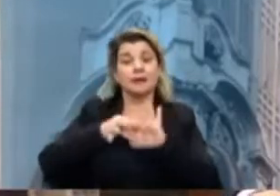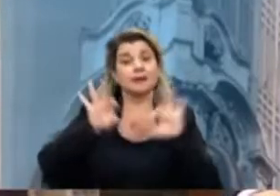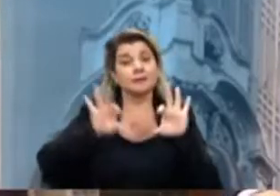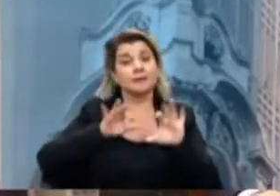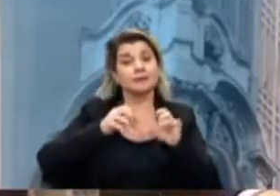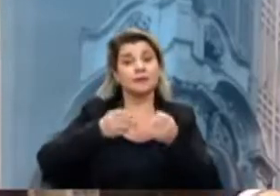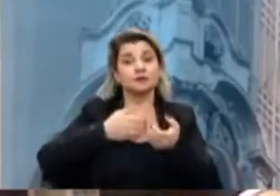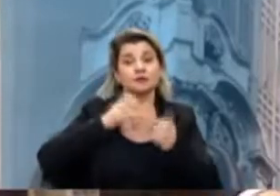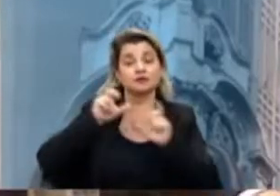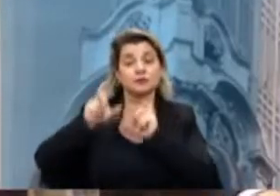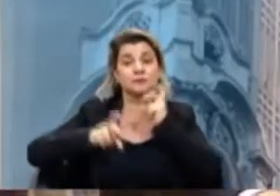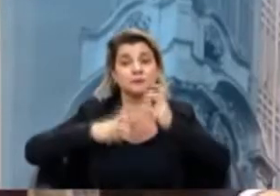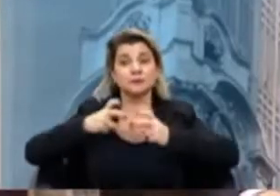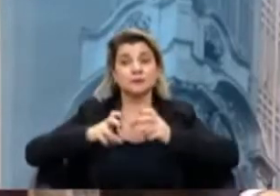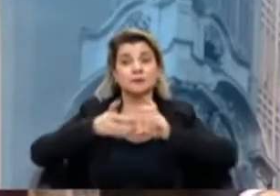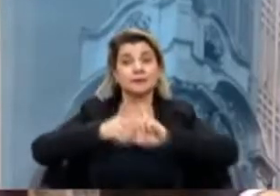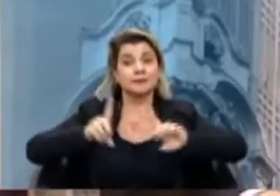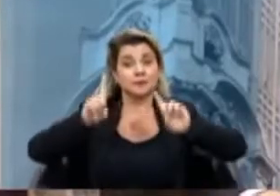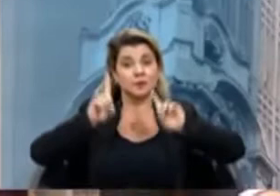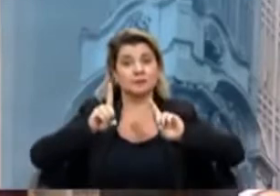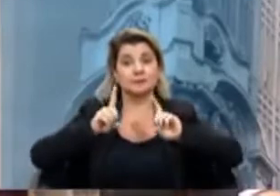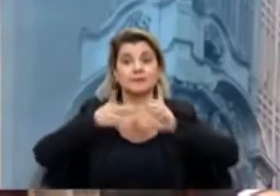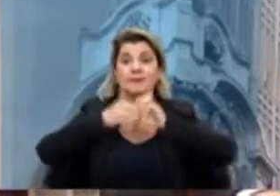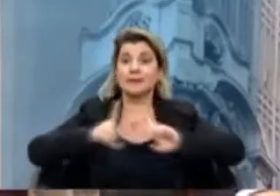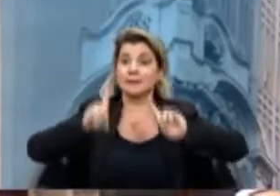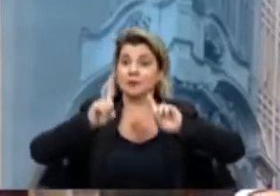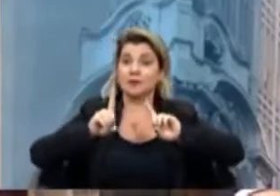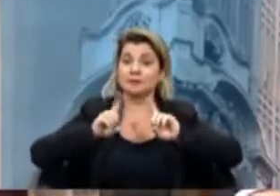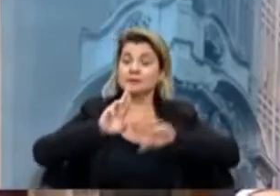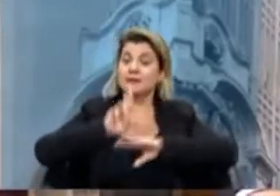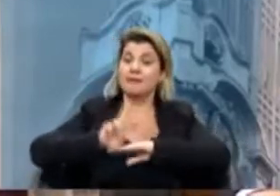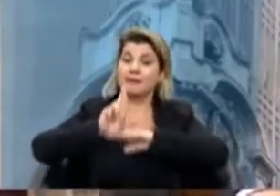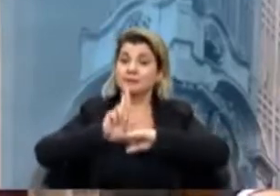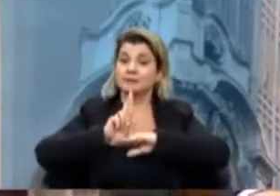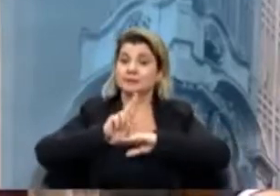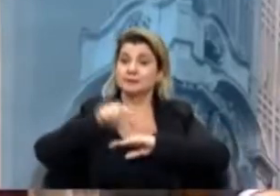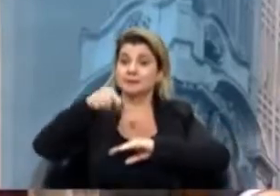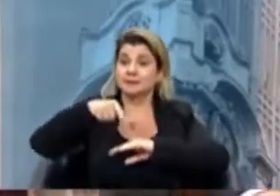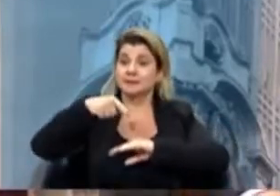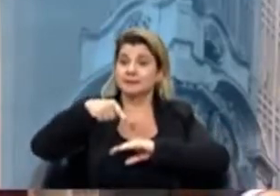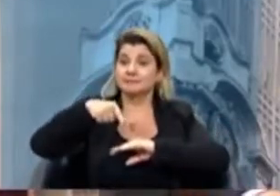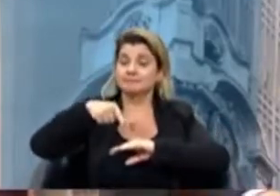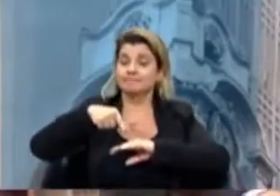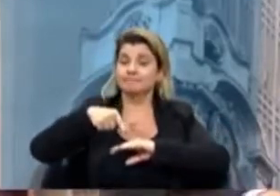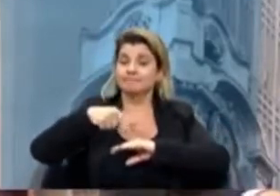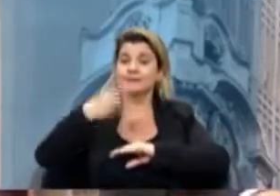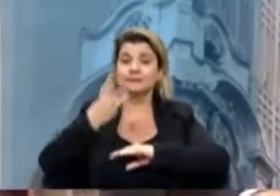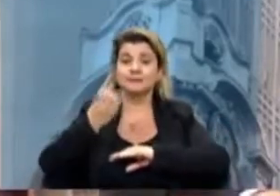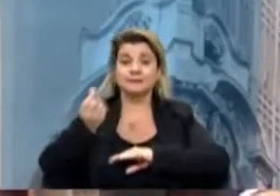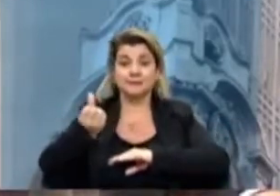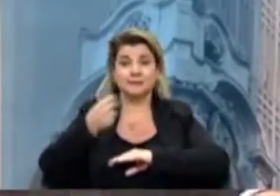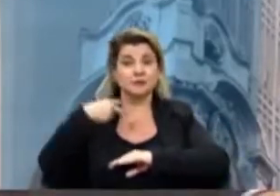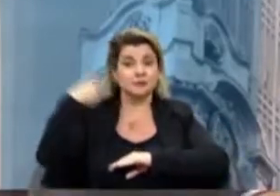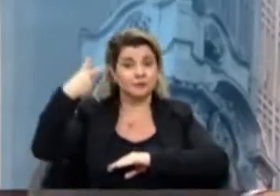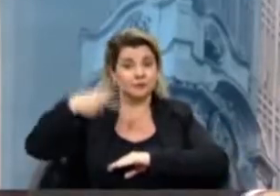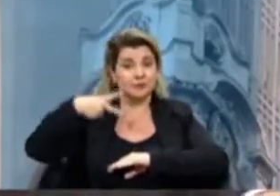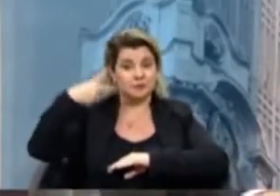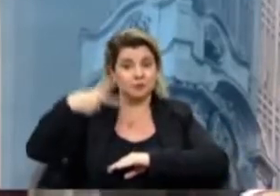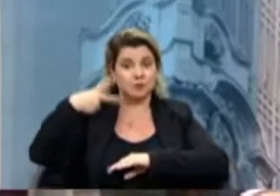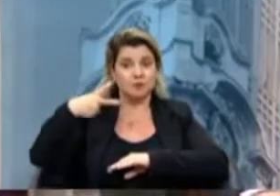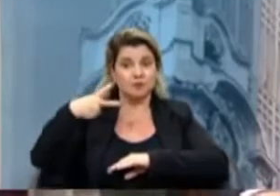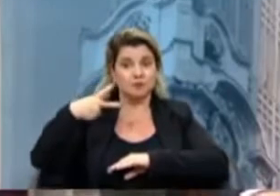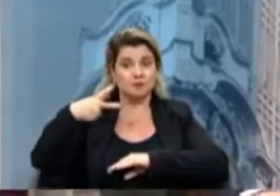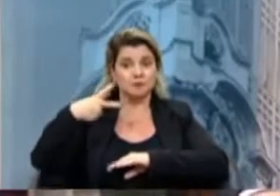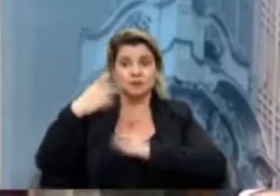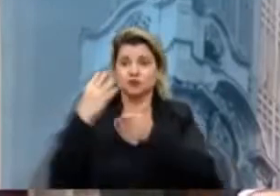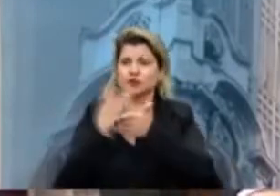de expressão, esse é o pressuposto da democracia. Democracia essa representada nesse parlamento. São 36 vereadores, vereador Pablo, nas